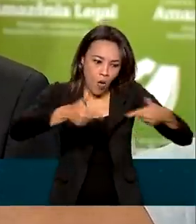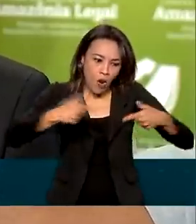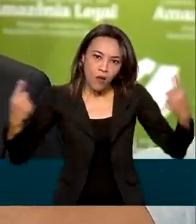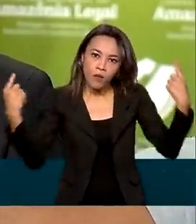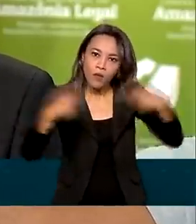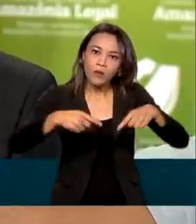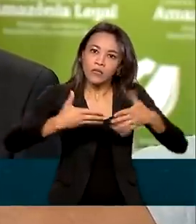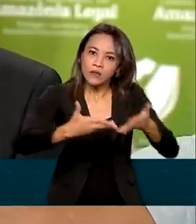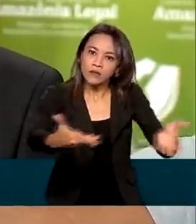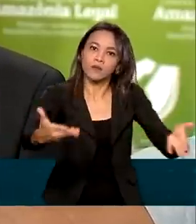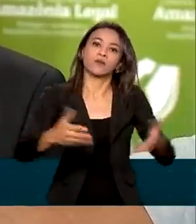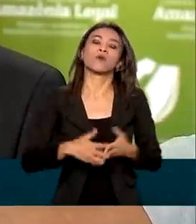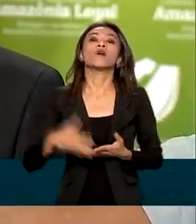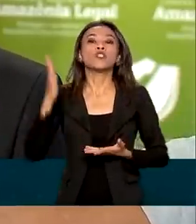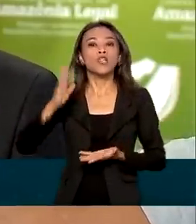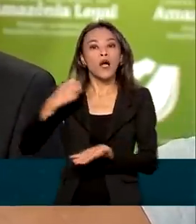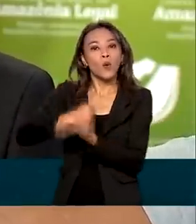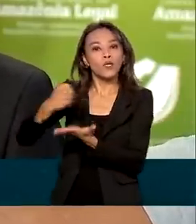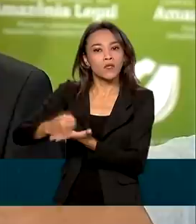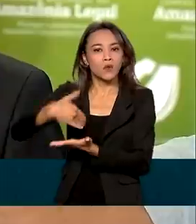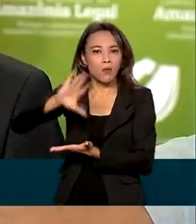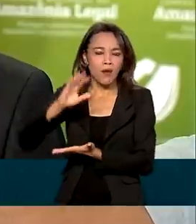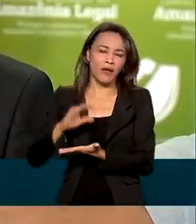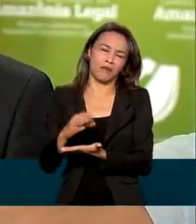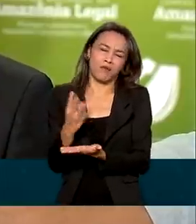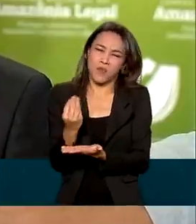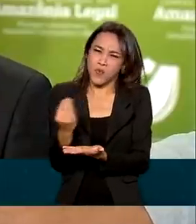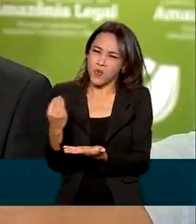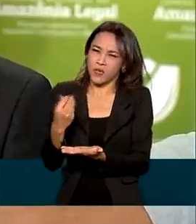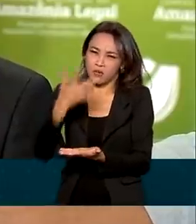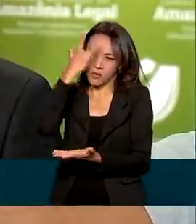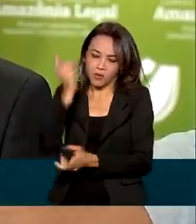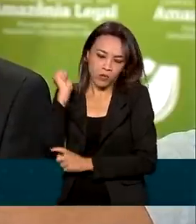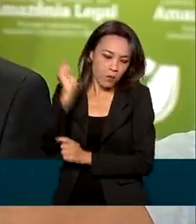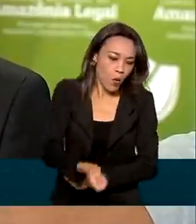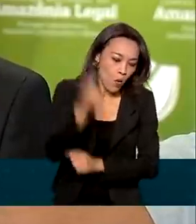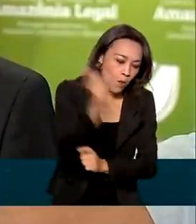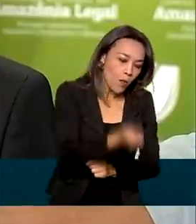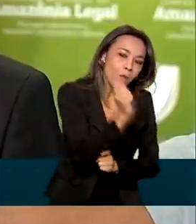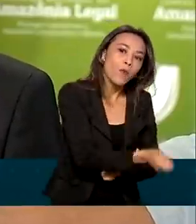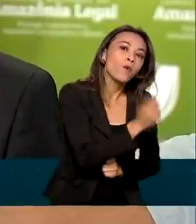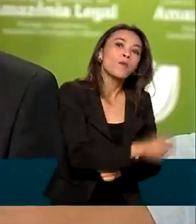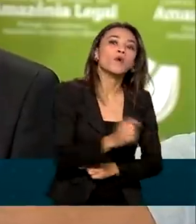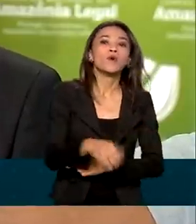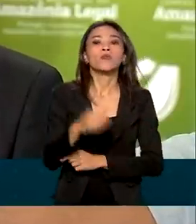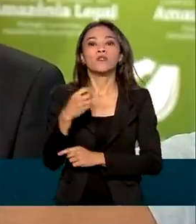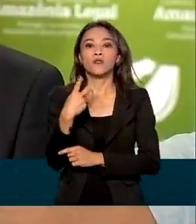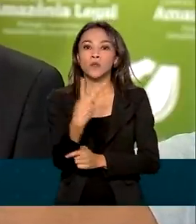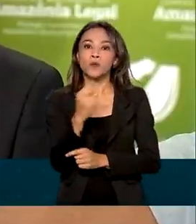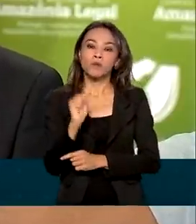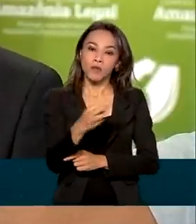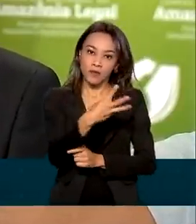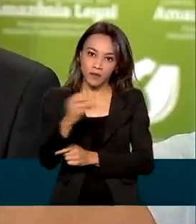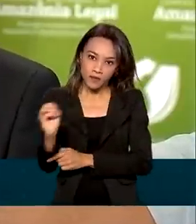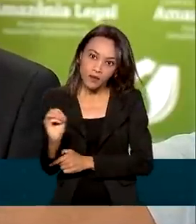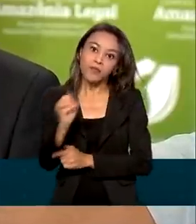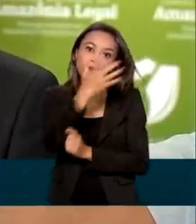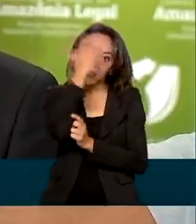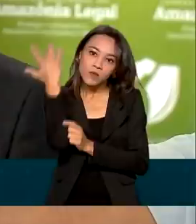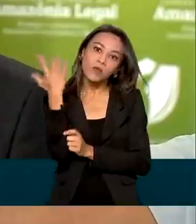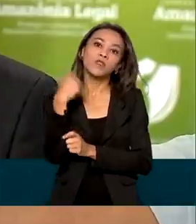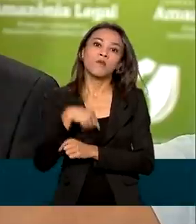Ambiente já contratou mais mil brigadistas, então ele está com um efetivo de 3.200 brigadistas para combater